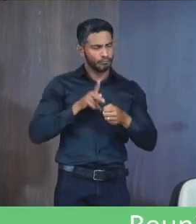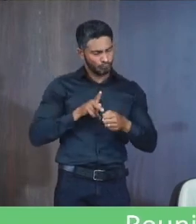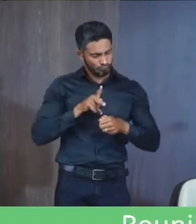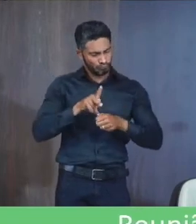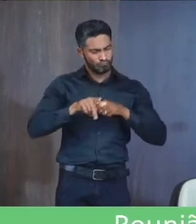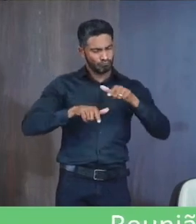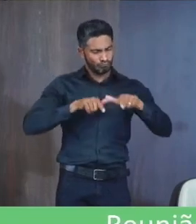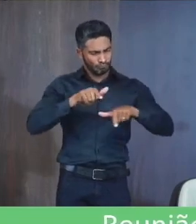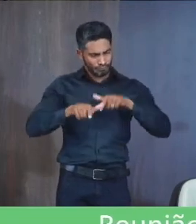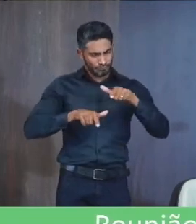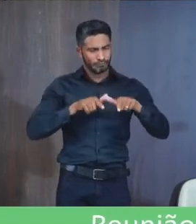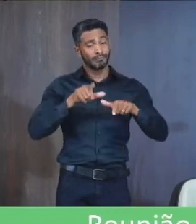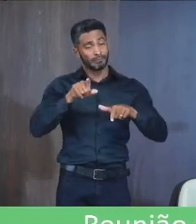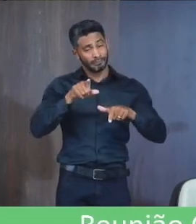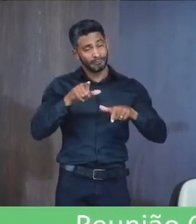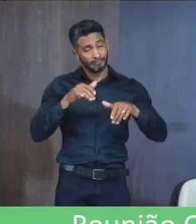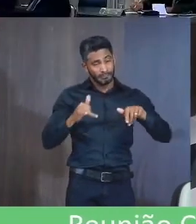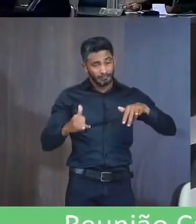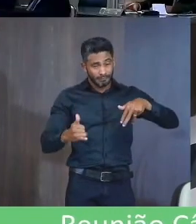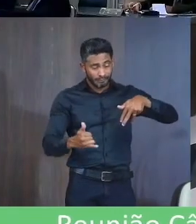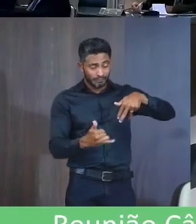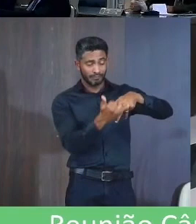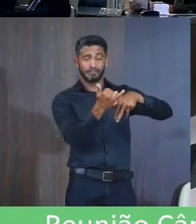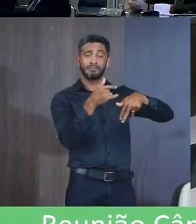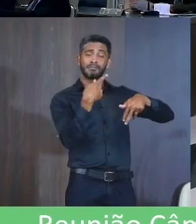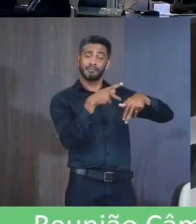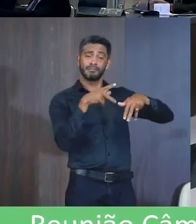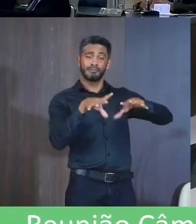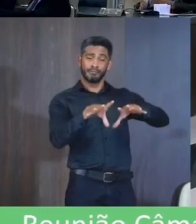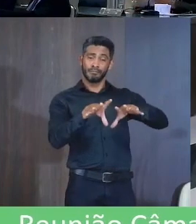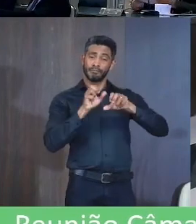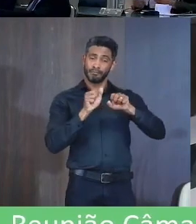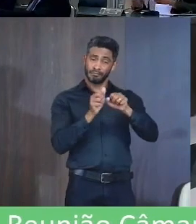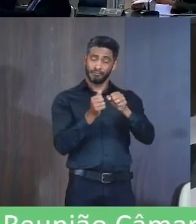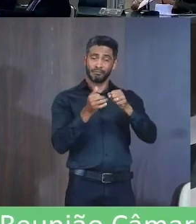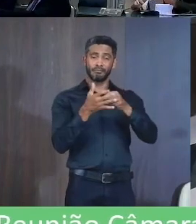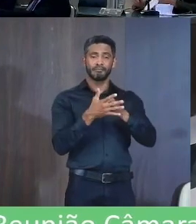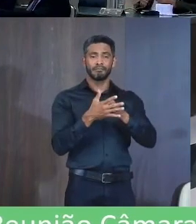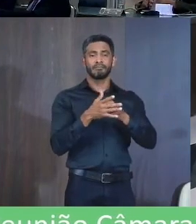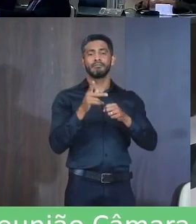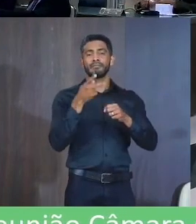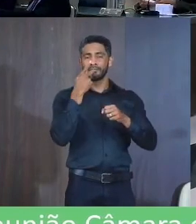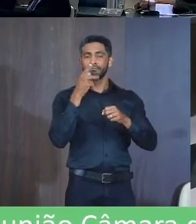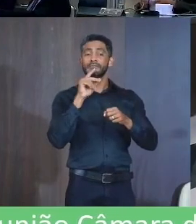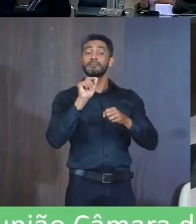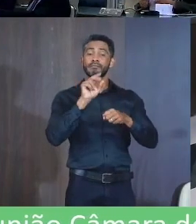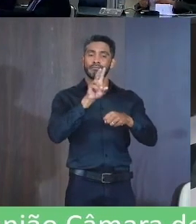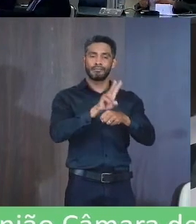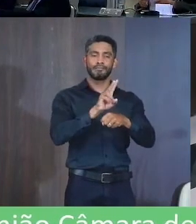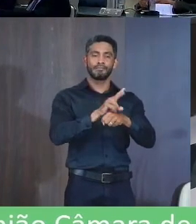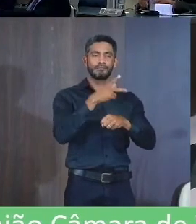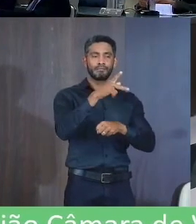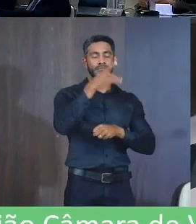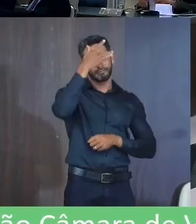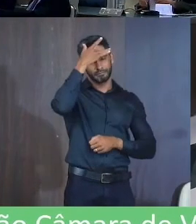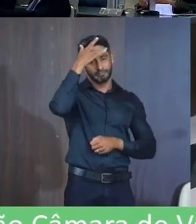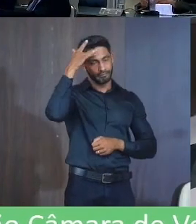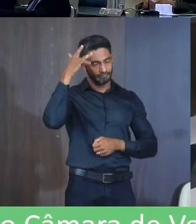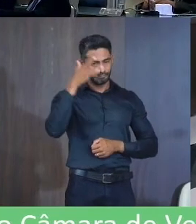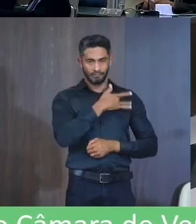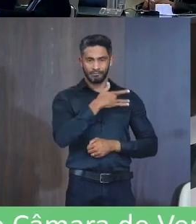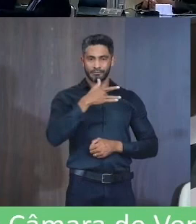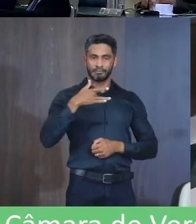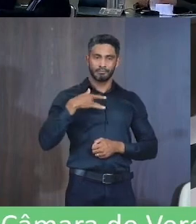E foi vítima Da covid Mas deixou Um legado Em Janaúma Que foi cuidar Das pessoas Com saúde mental